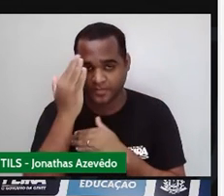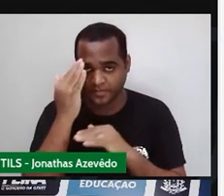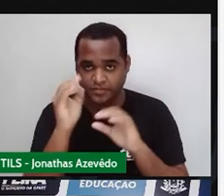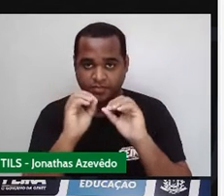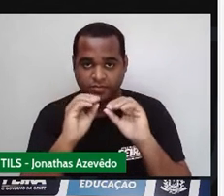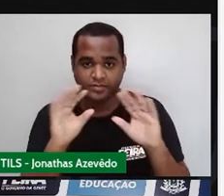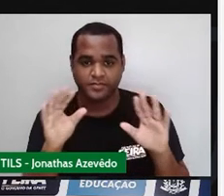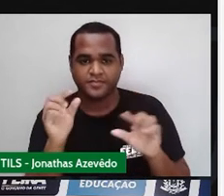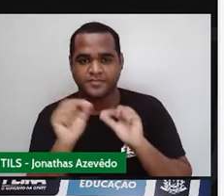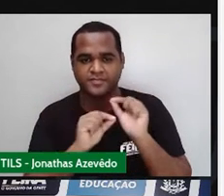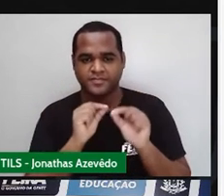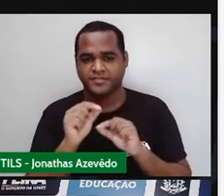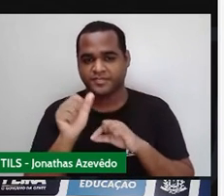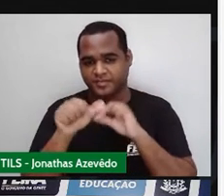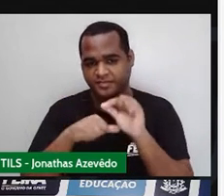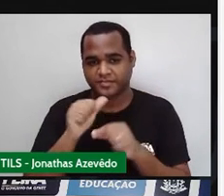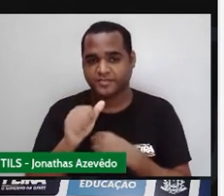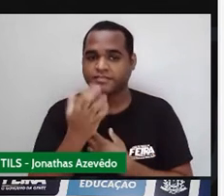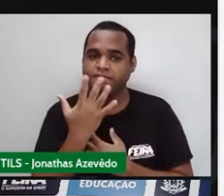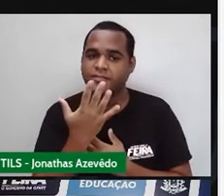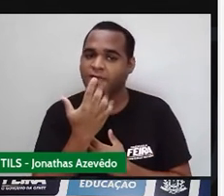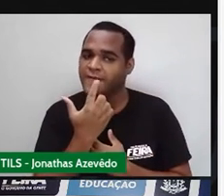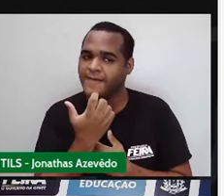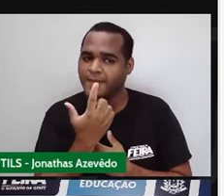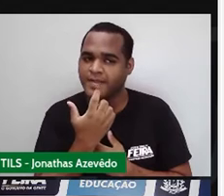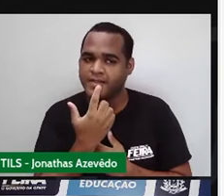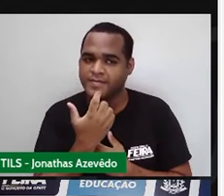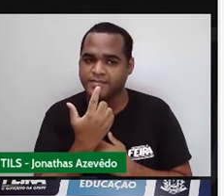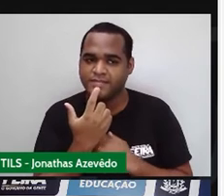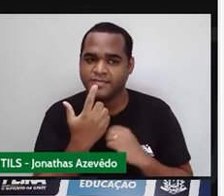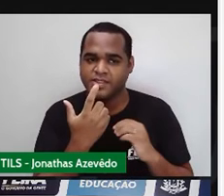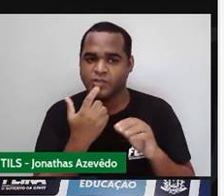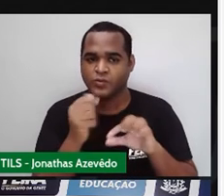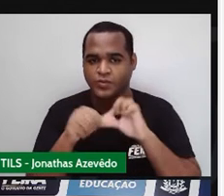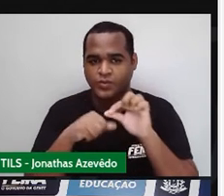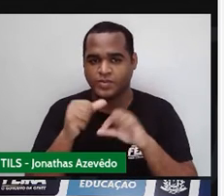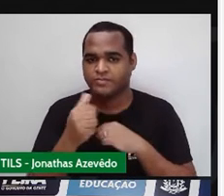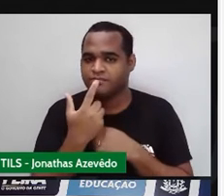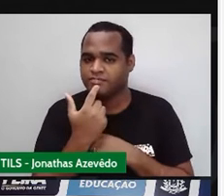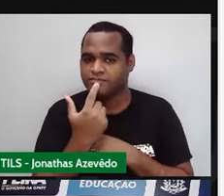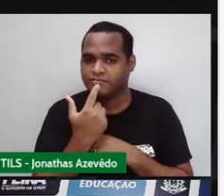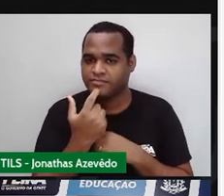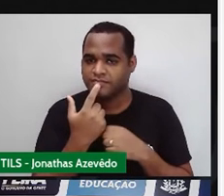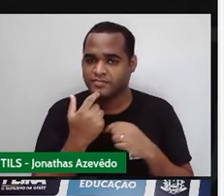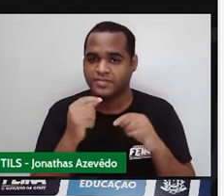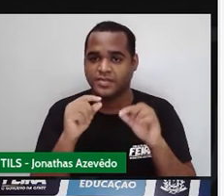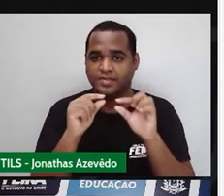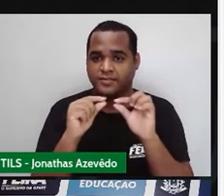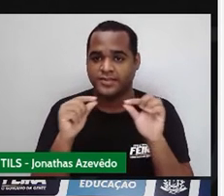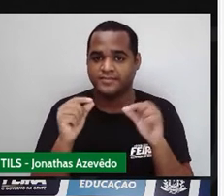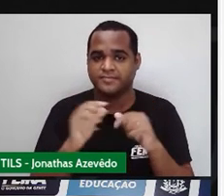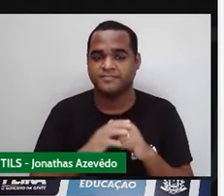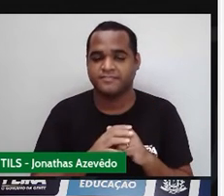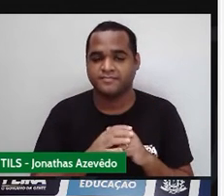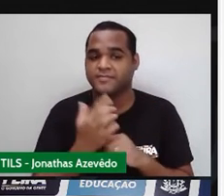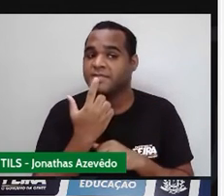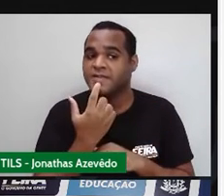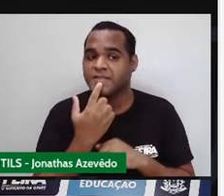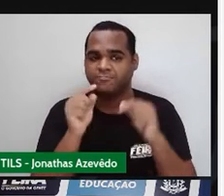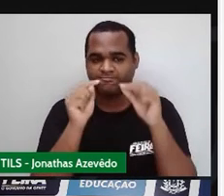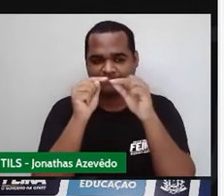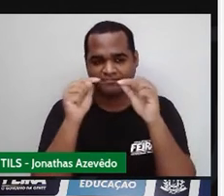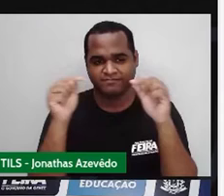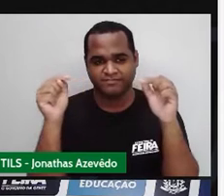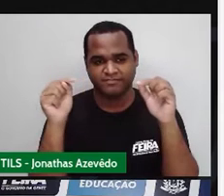cima, eu vou até mudar a cor, vou botar de um vermelho aqui. Esse lado de cima, vou botar de vermelho, vou até